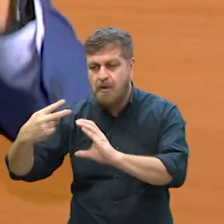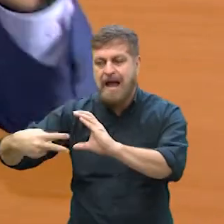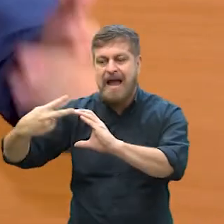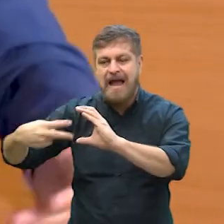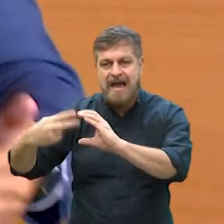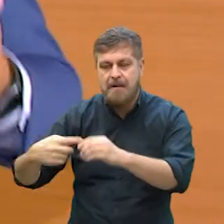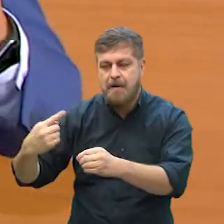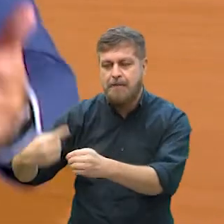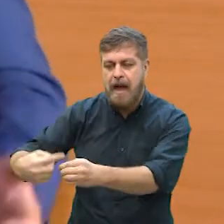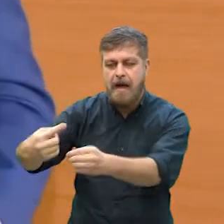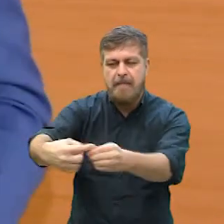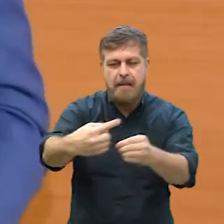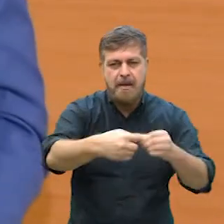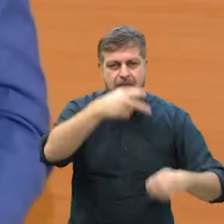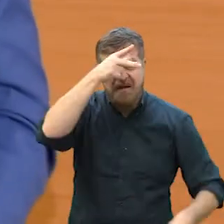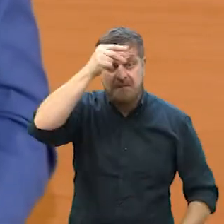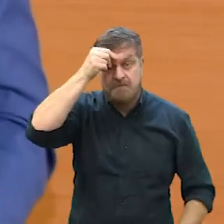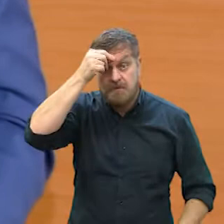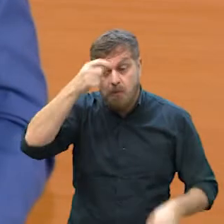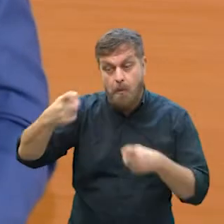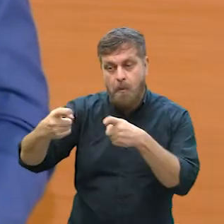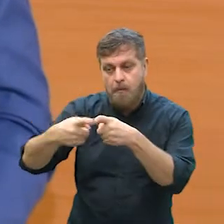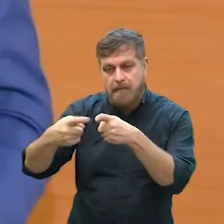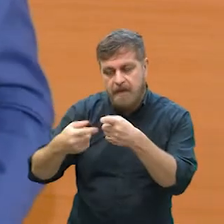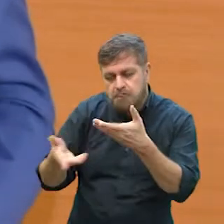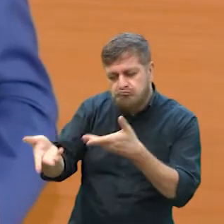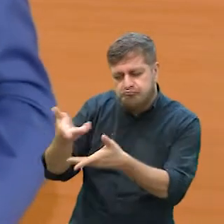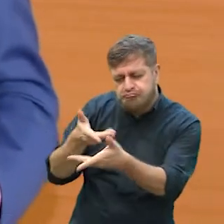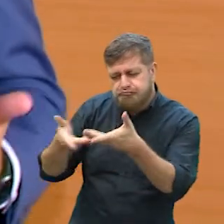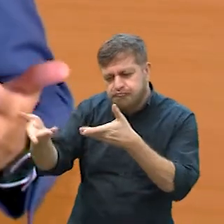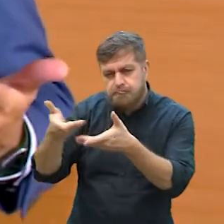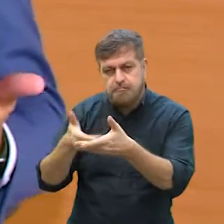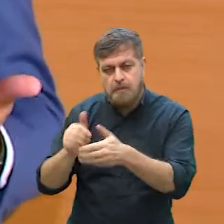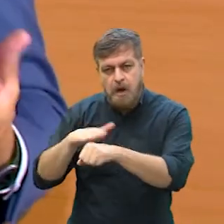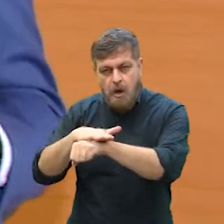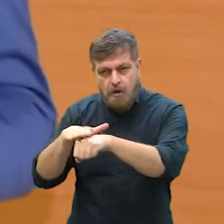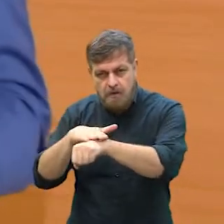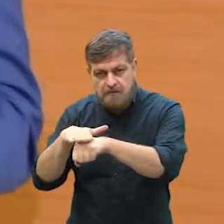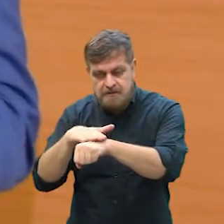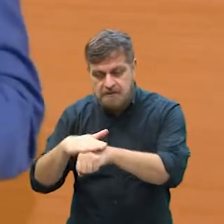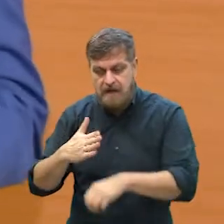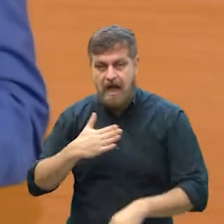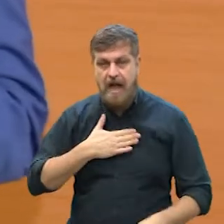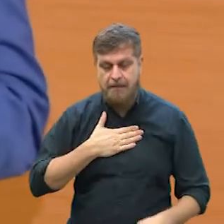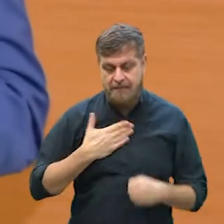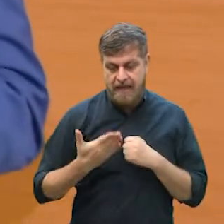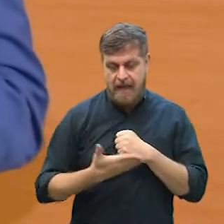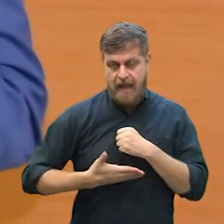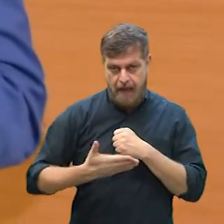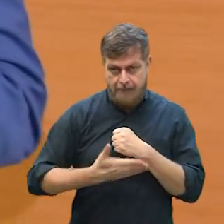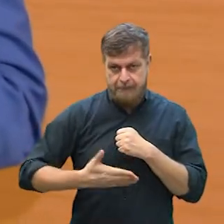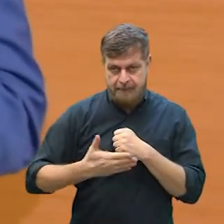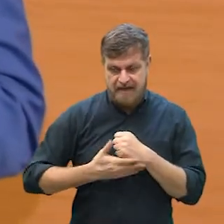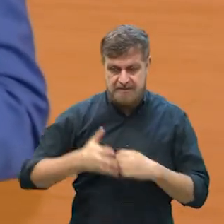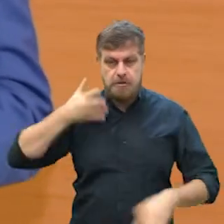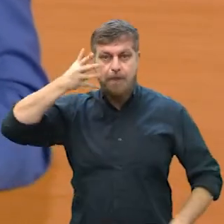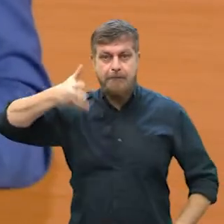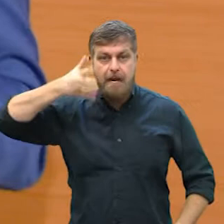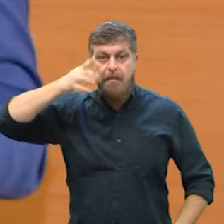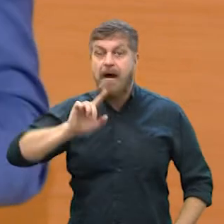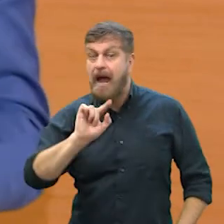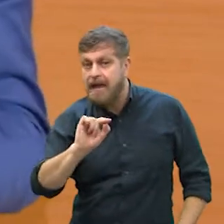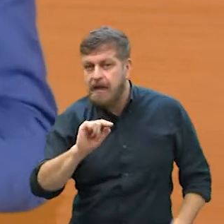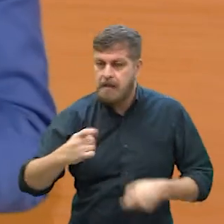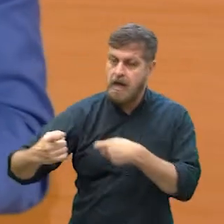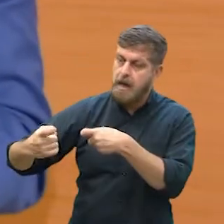câmaras de outras cidades, com prefeitos, com médicos, que quem me dá essa base de sustentação, de